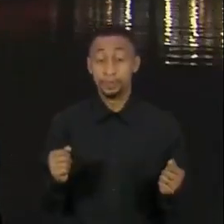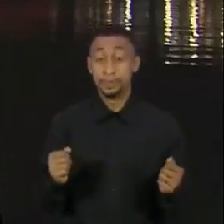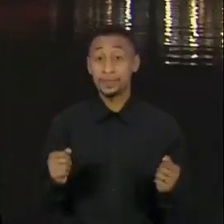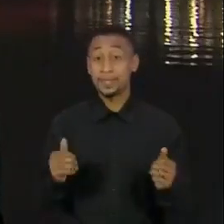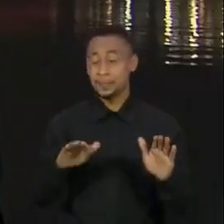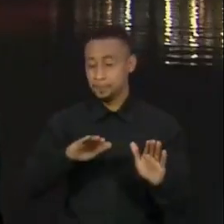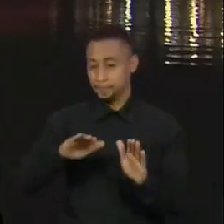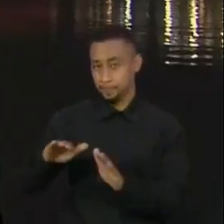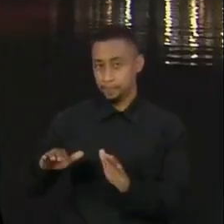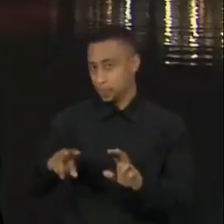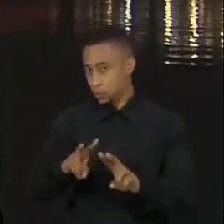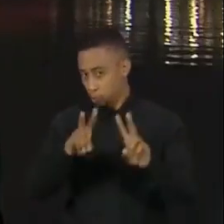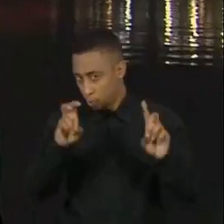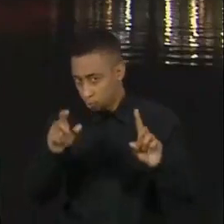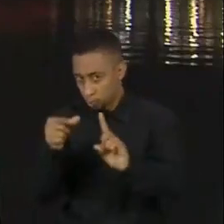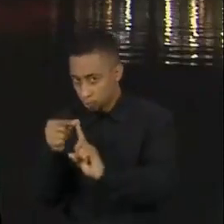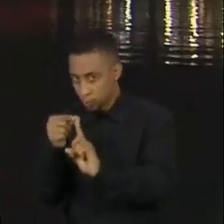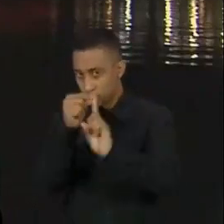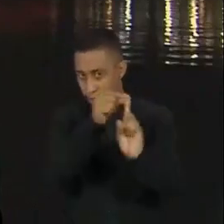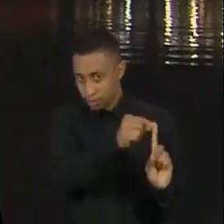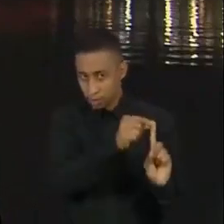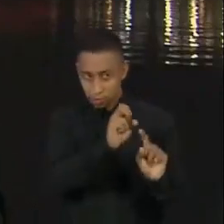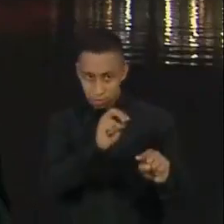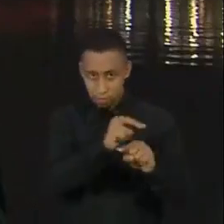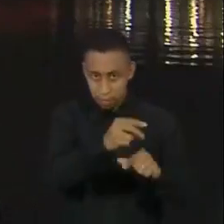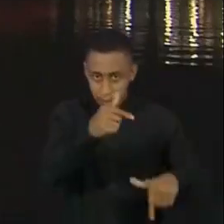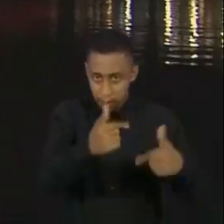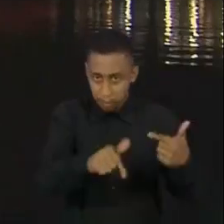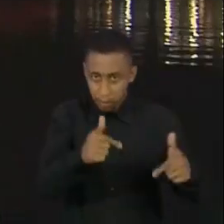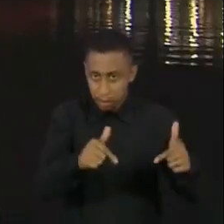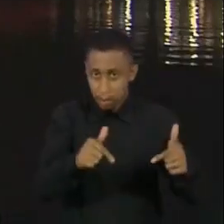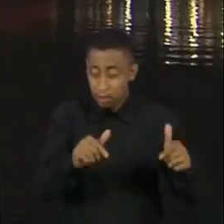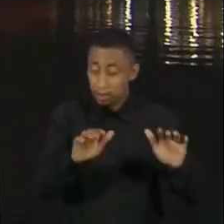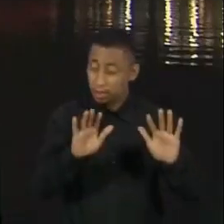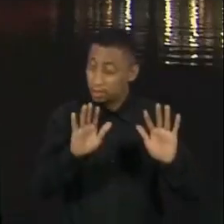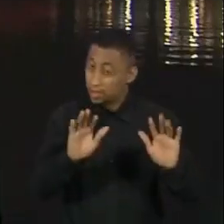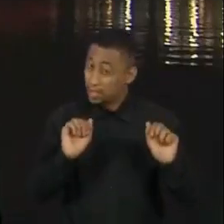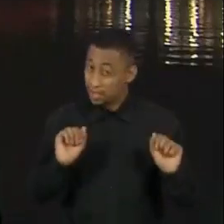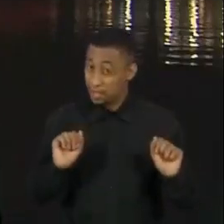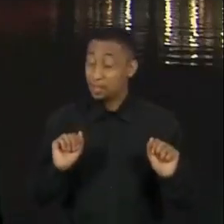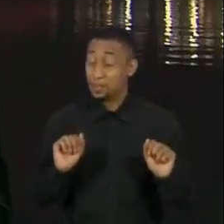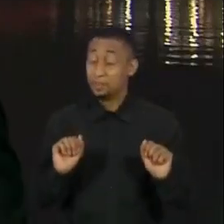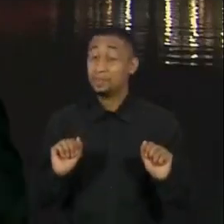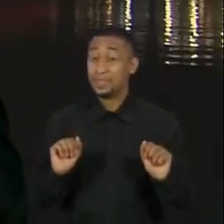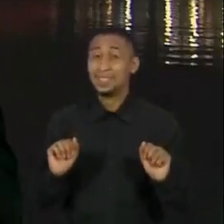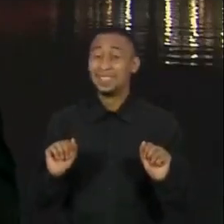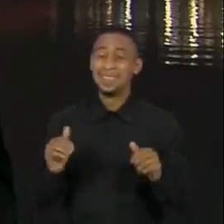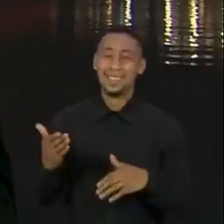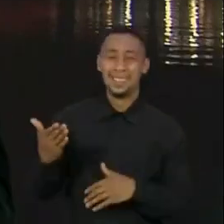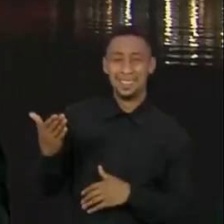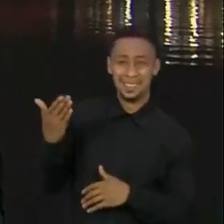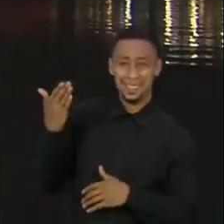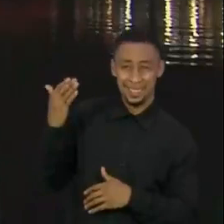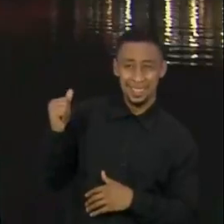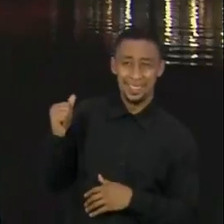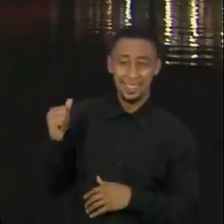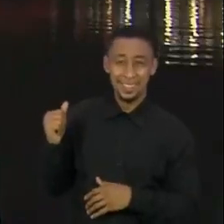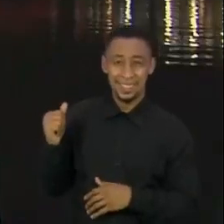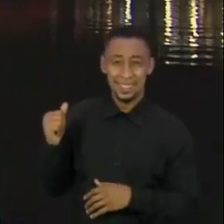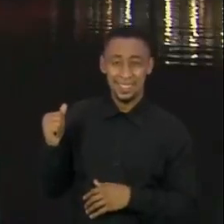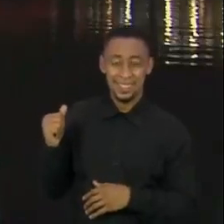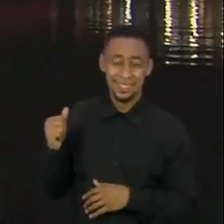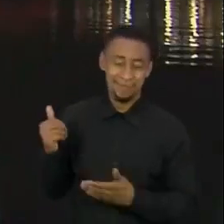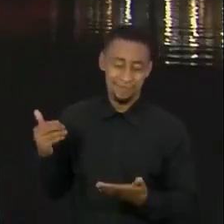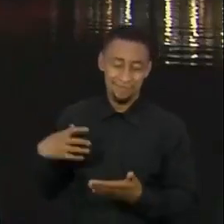relação às indicações políticas, eu só espero que a gente não caia no velho